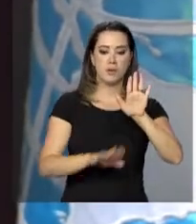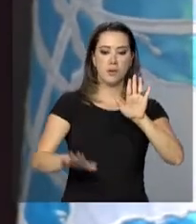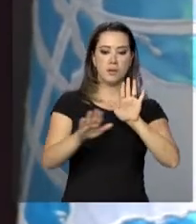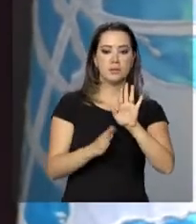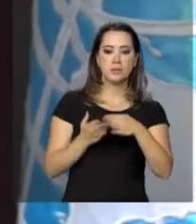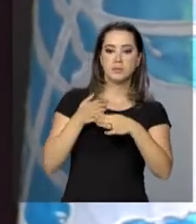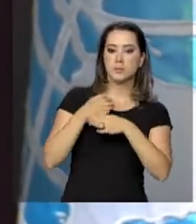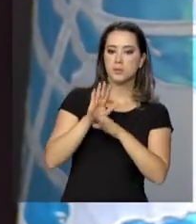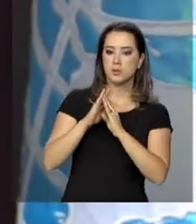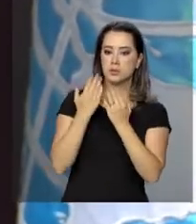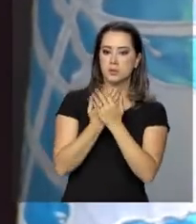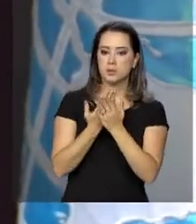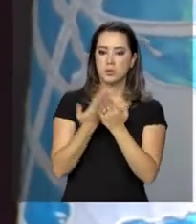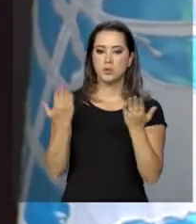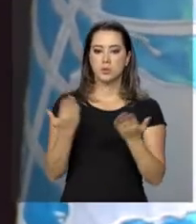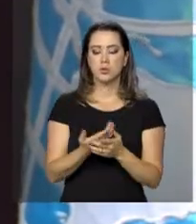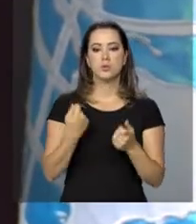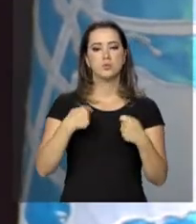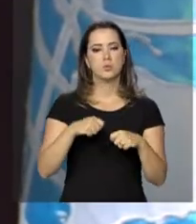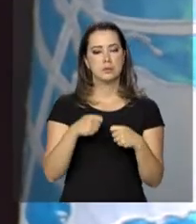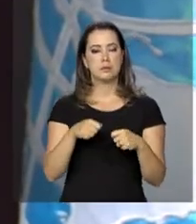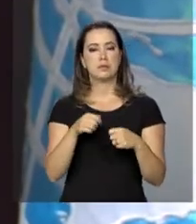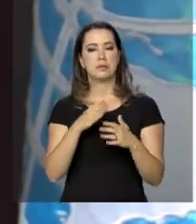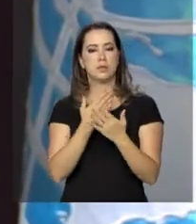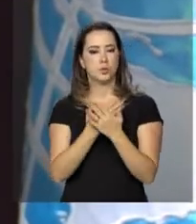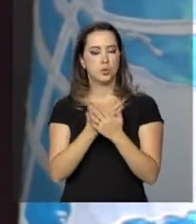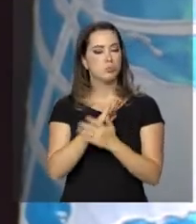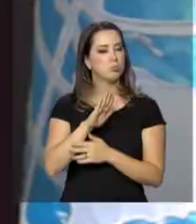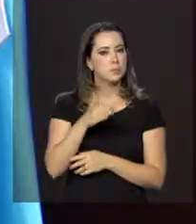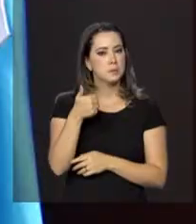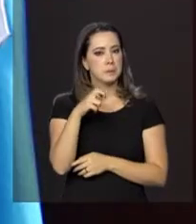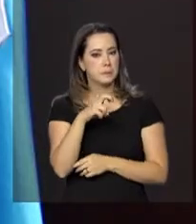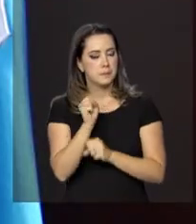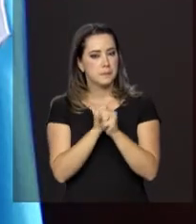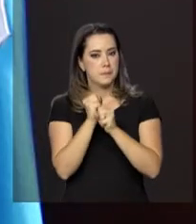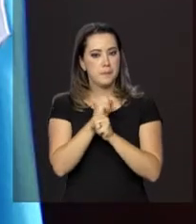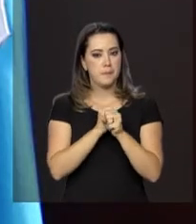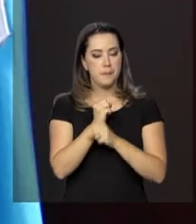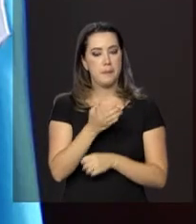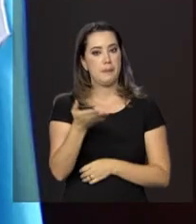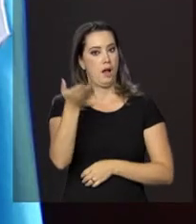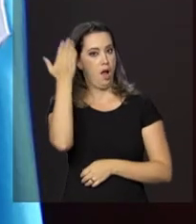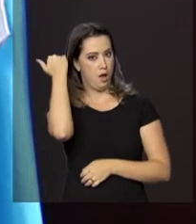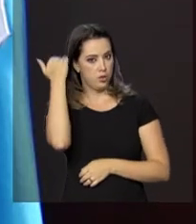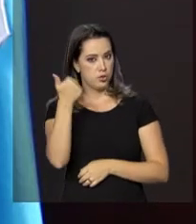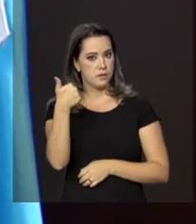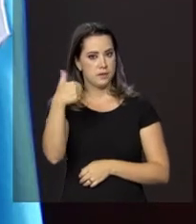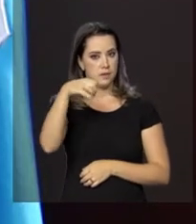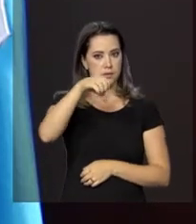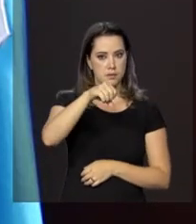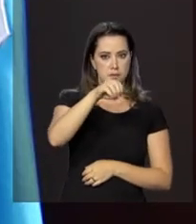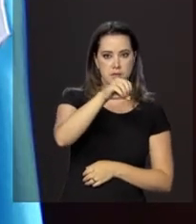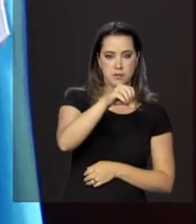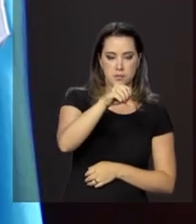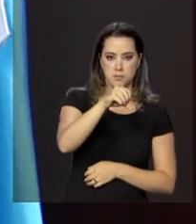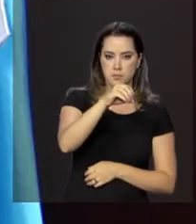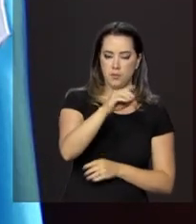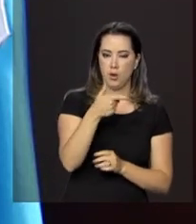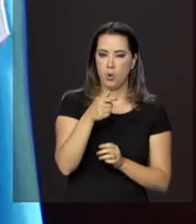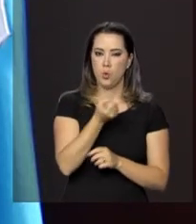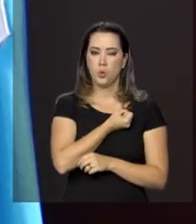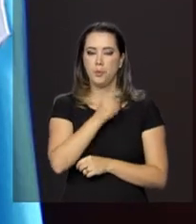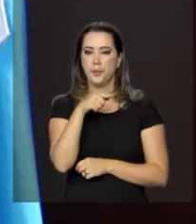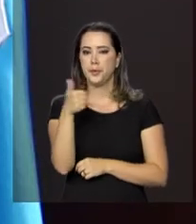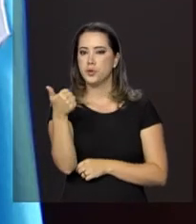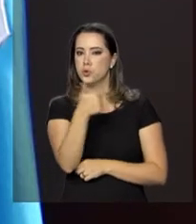que entra na escola hoje deve estudar cerca de 15 anos. Em 1990, o número era de 12 anos.